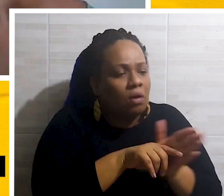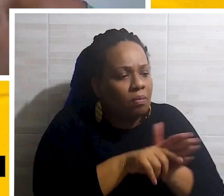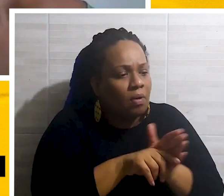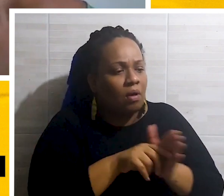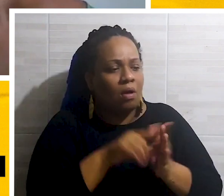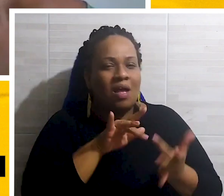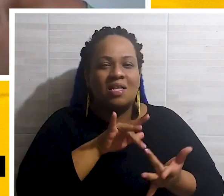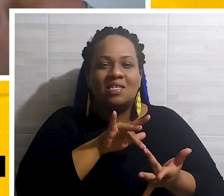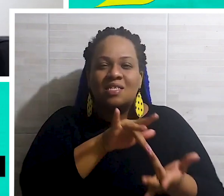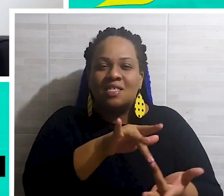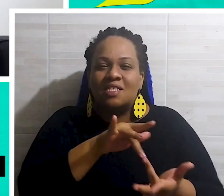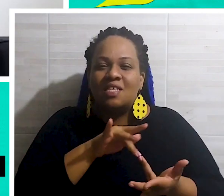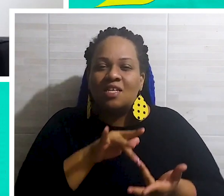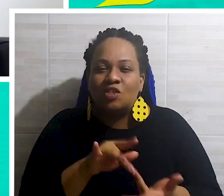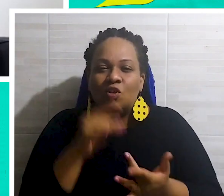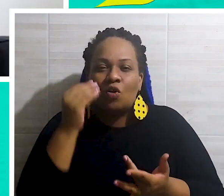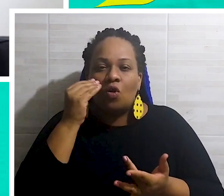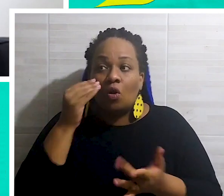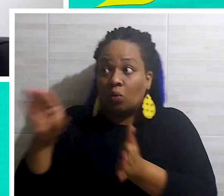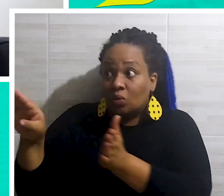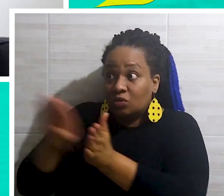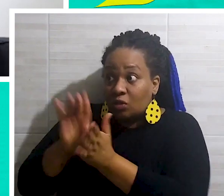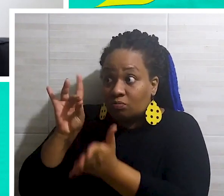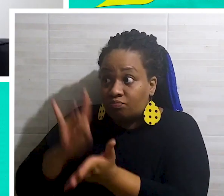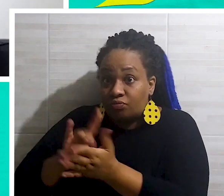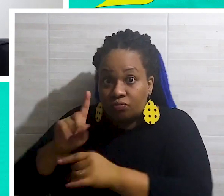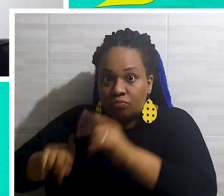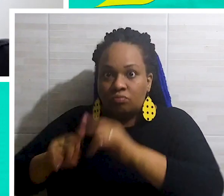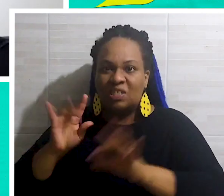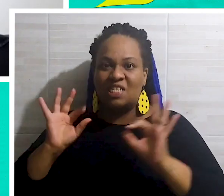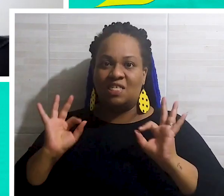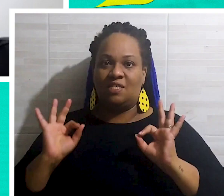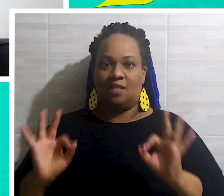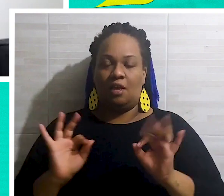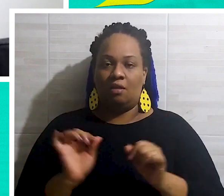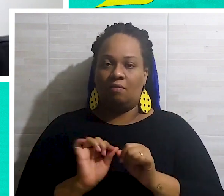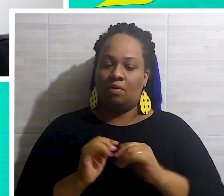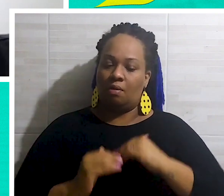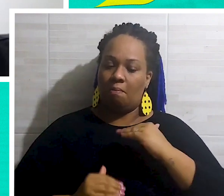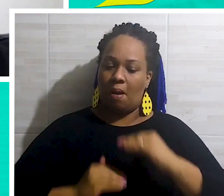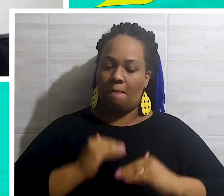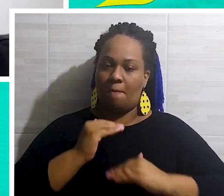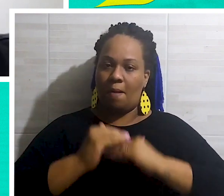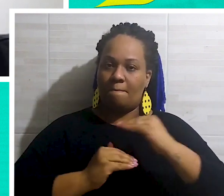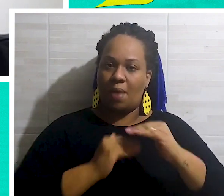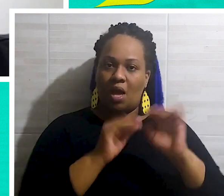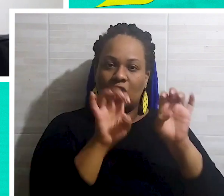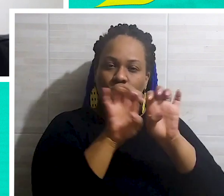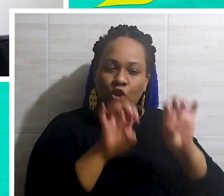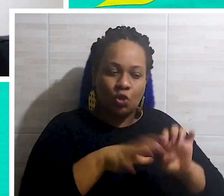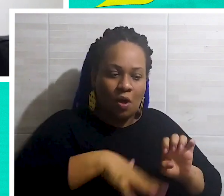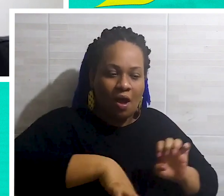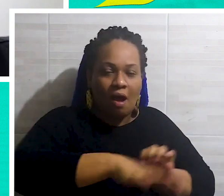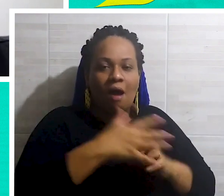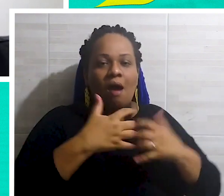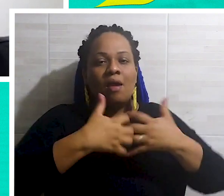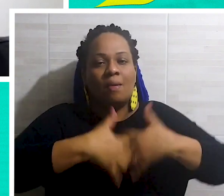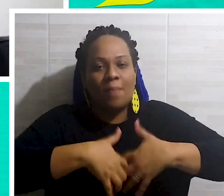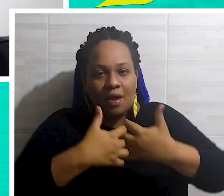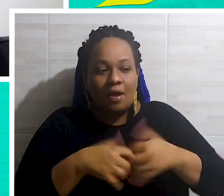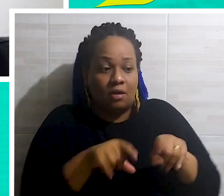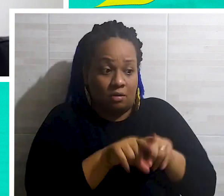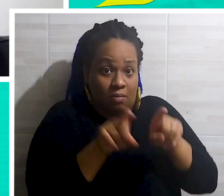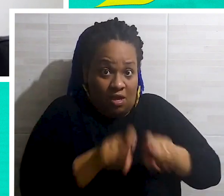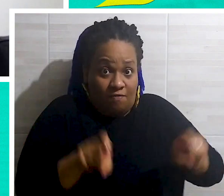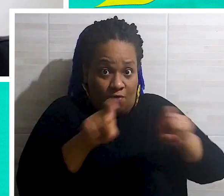dados dos sensores para poder, quando chegar o equipamento, já fazer da forma correta. E desenvolvendo a parte da estrutura mecânica